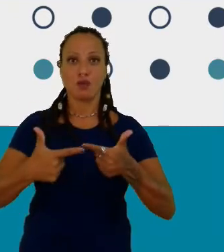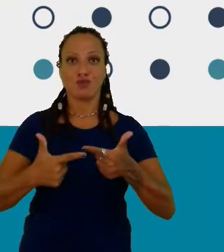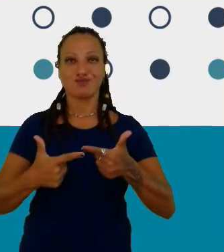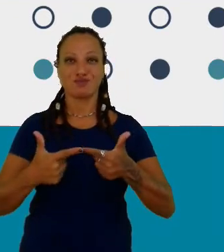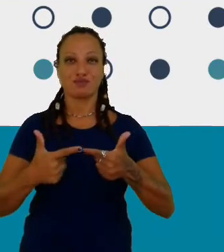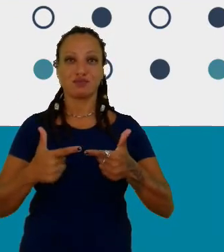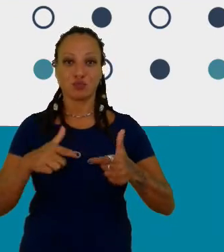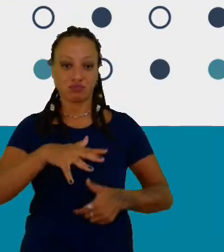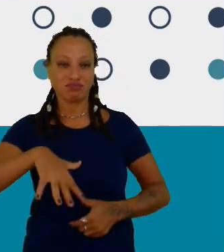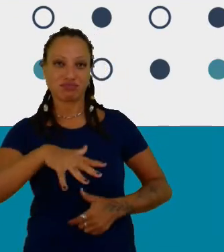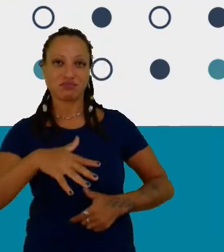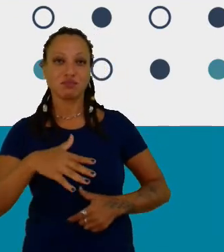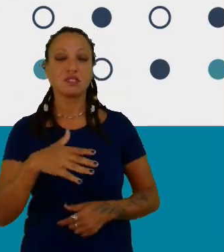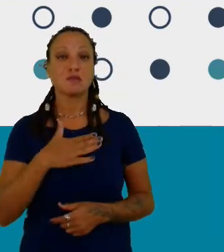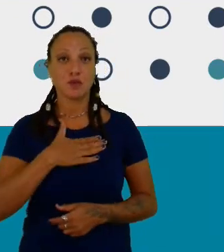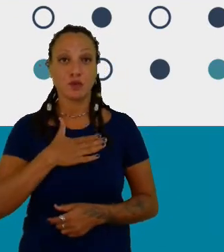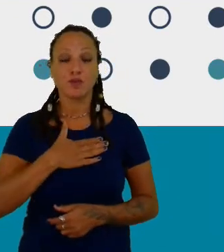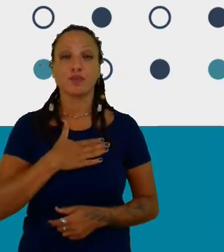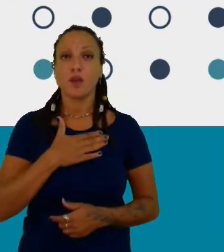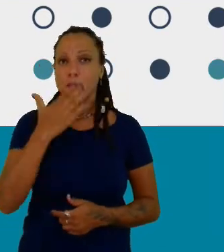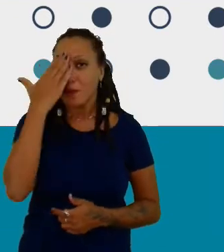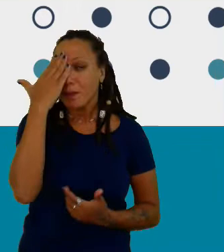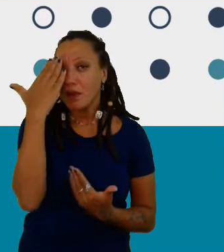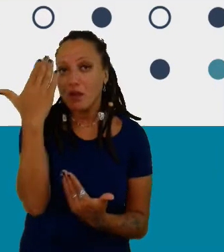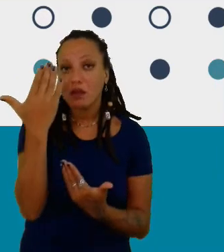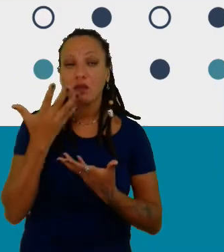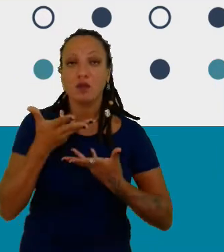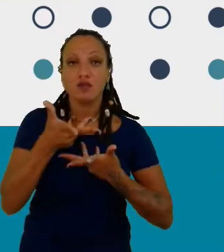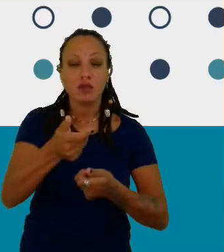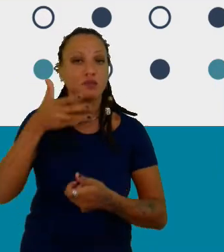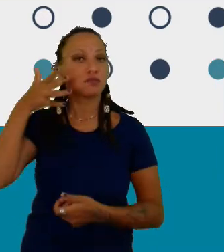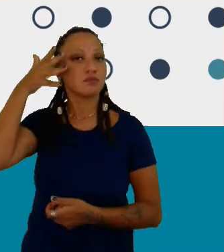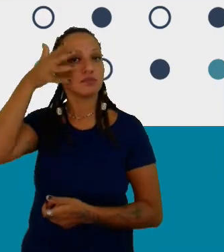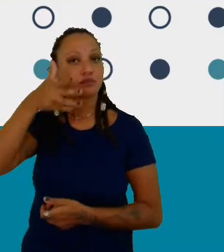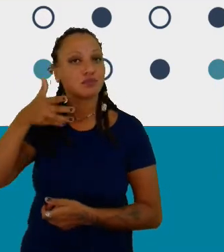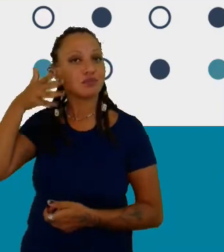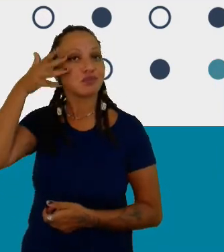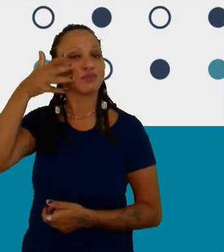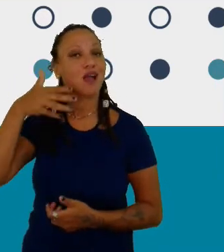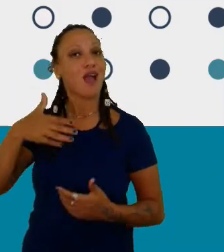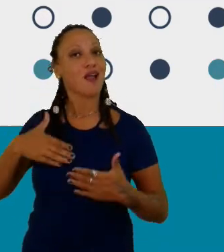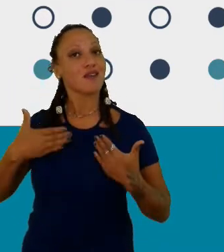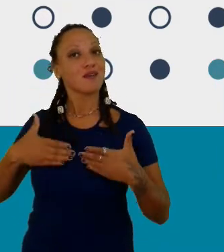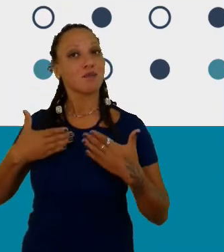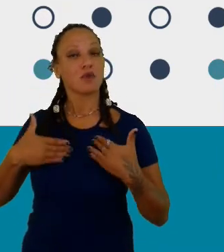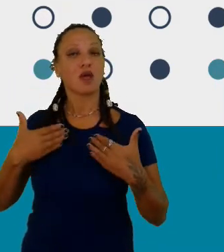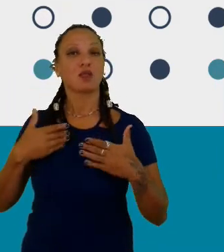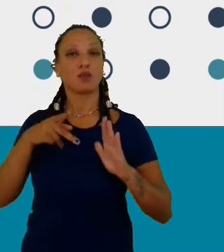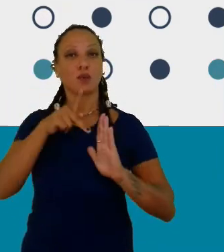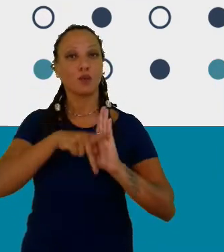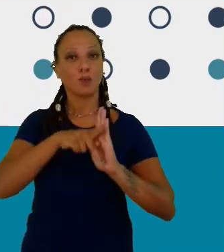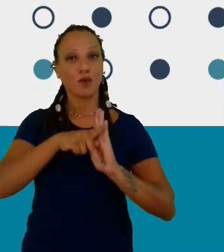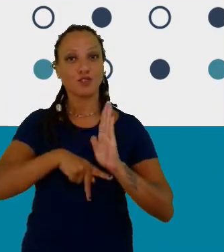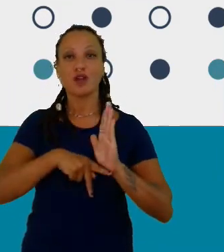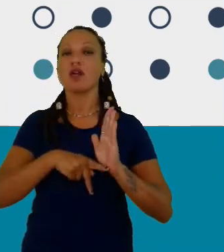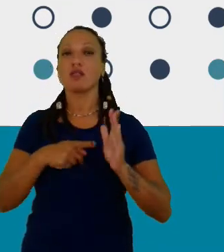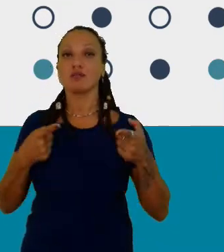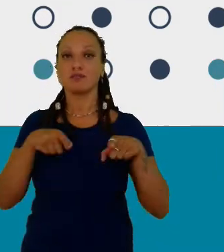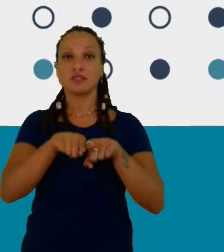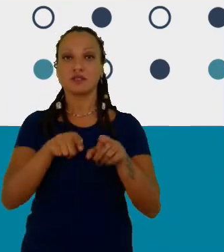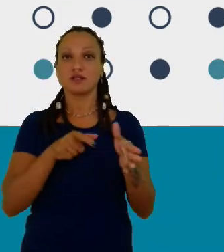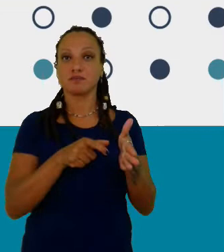obrigado por me convidarem para falar aqui. Eu fico muito animada por ser parte do projeto com o British Council no Brasil.